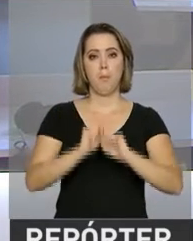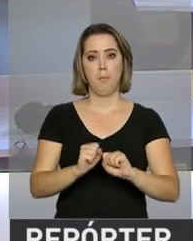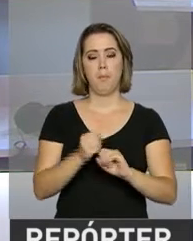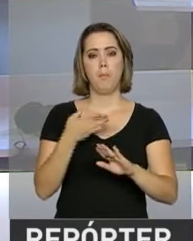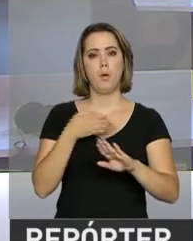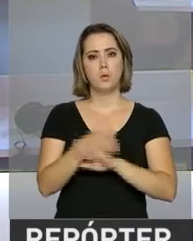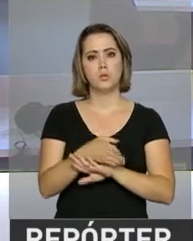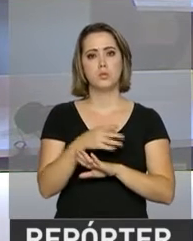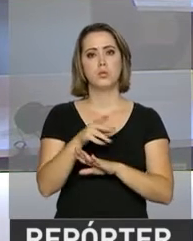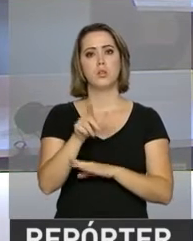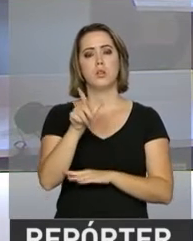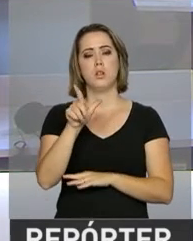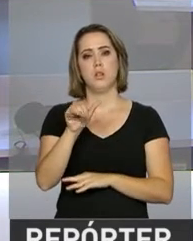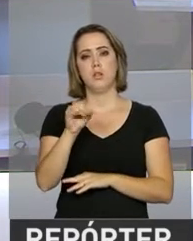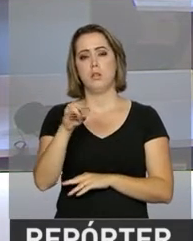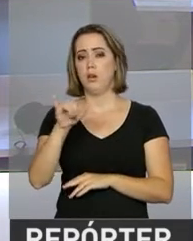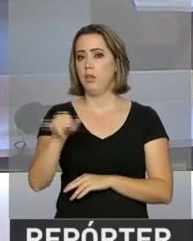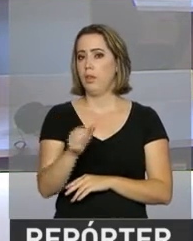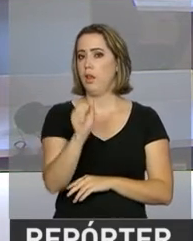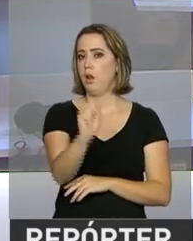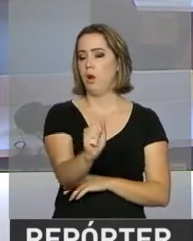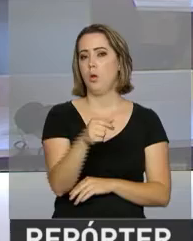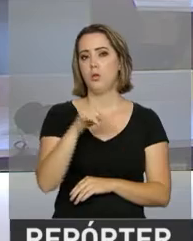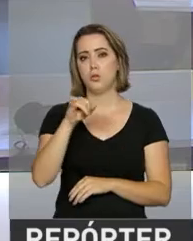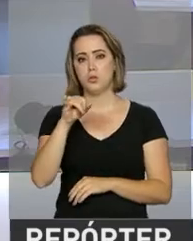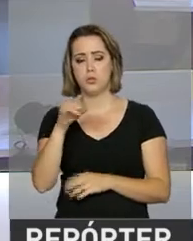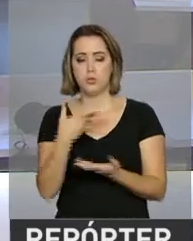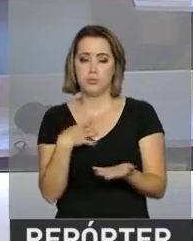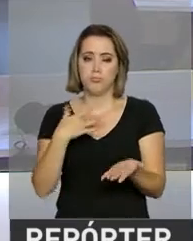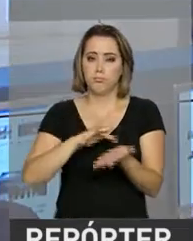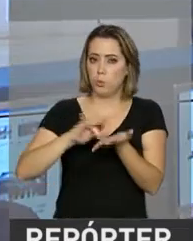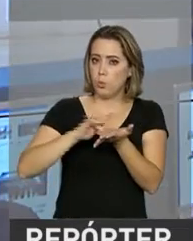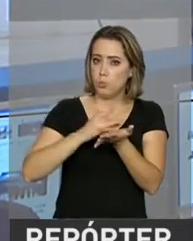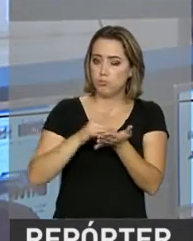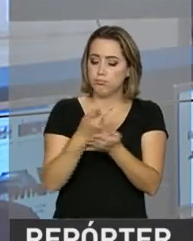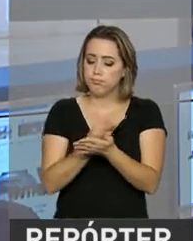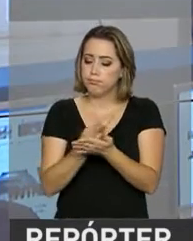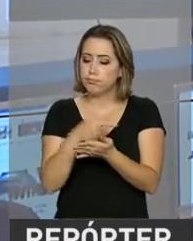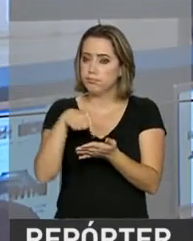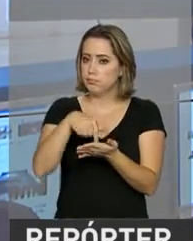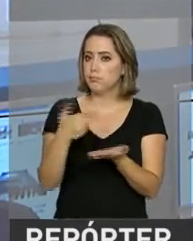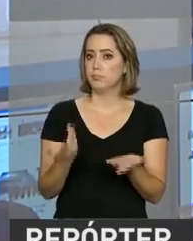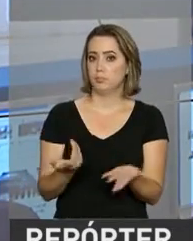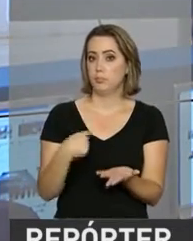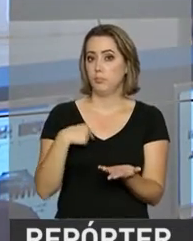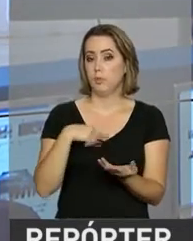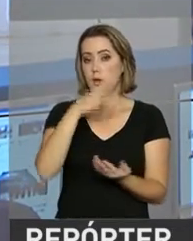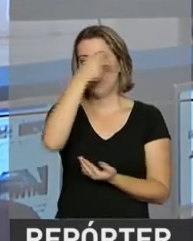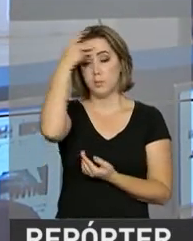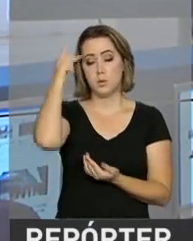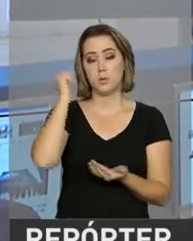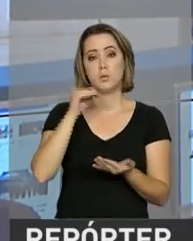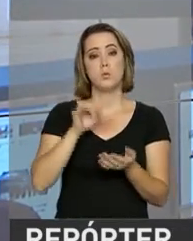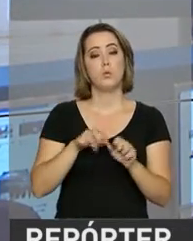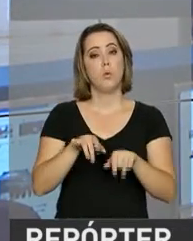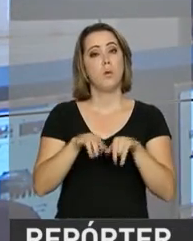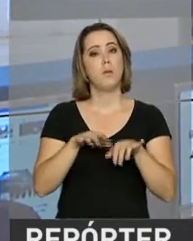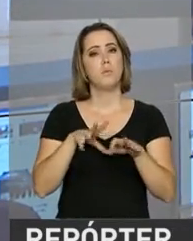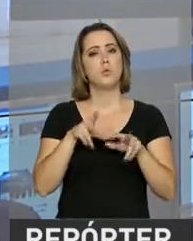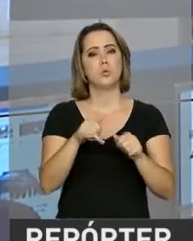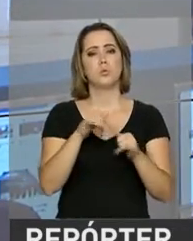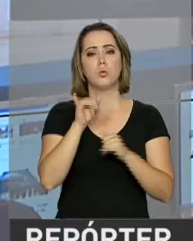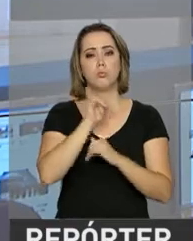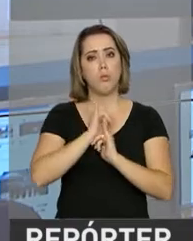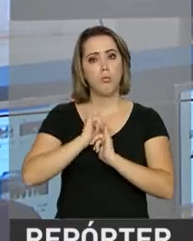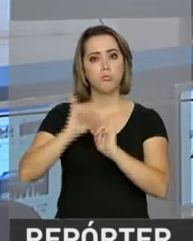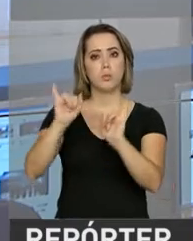loja de aplicativos Android ou iOS para iPhones. Para quem preencher a declaração do imposto de renda